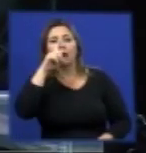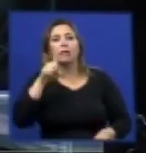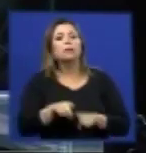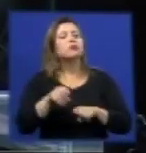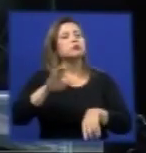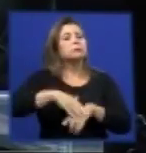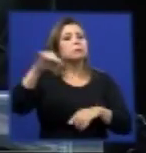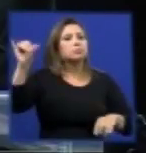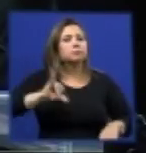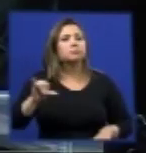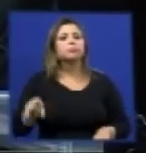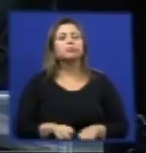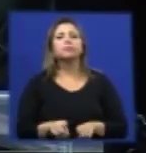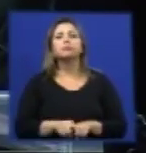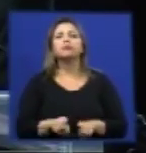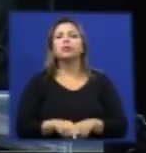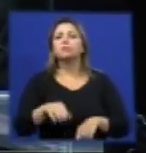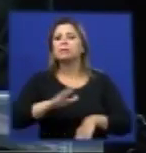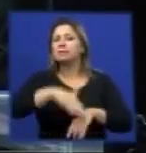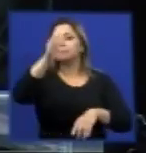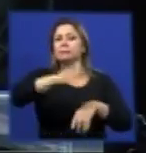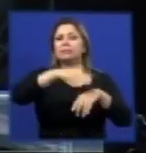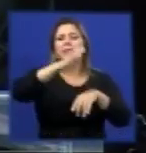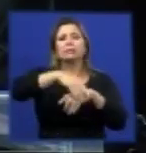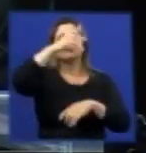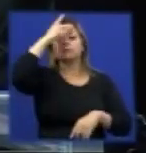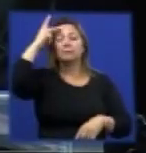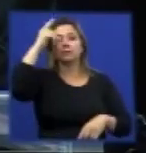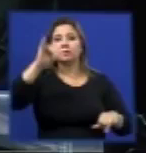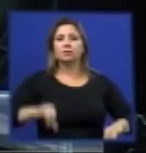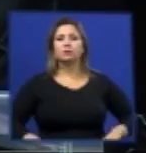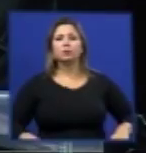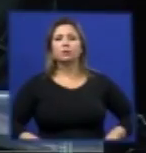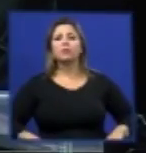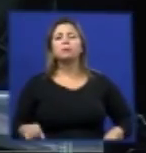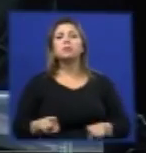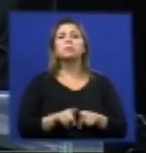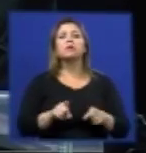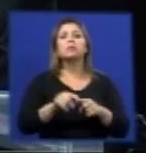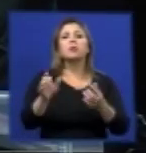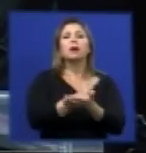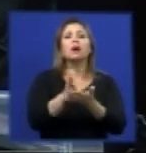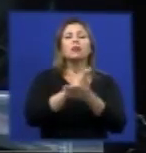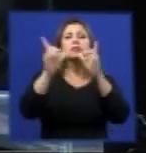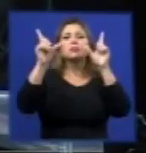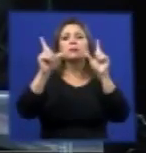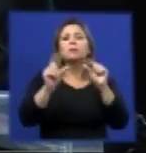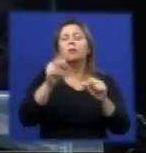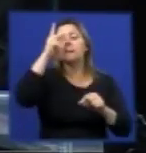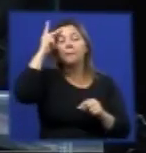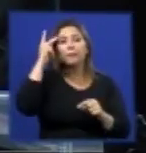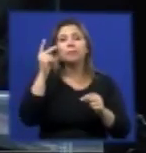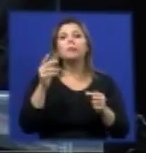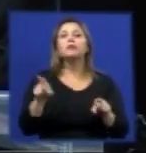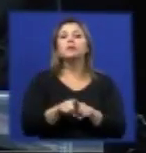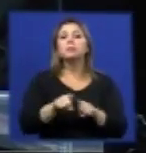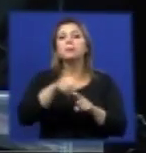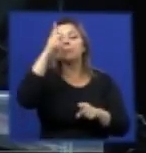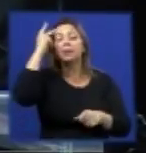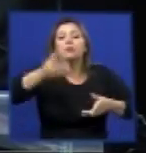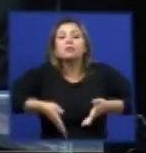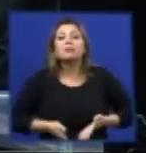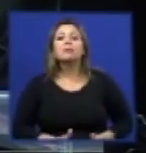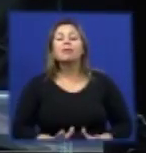realmente o aumento de casos graves apesar de haver uma diminuição na nossa taxa de letalidade uma maior